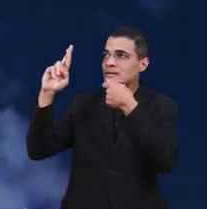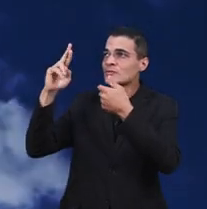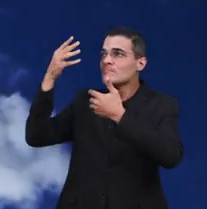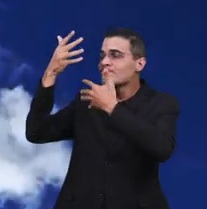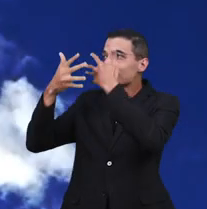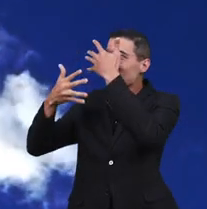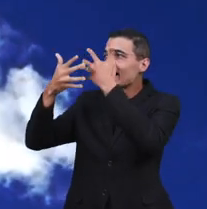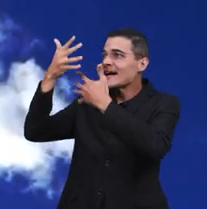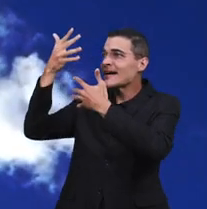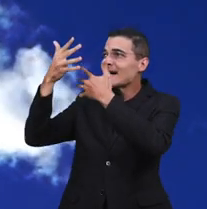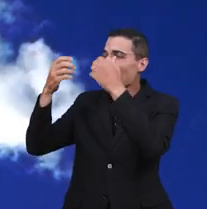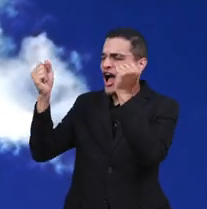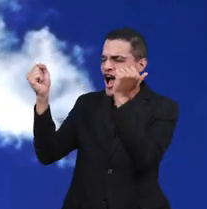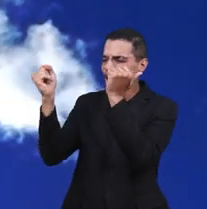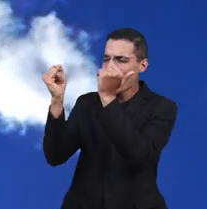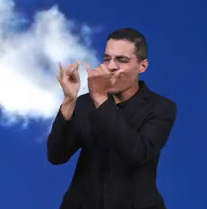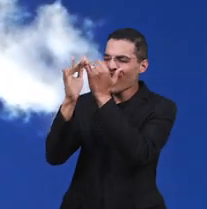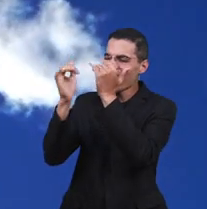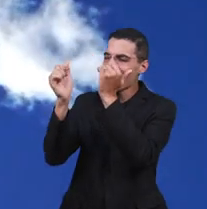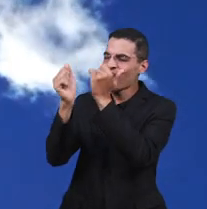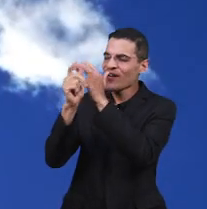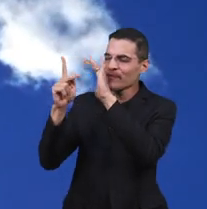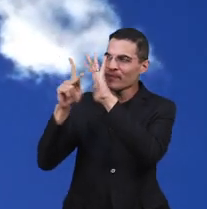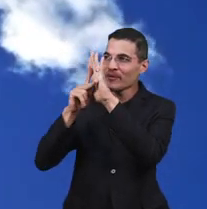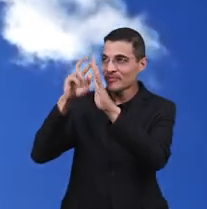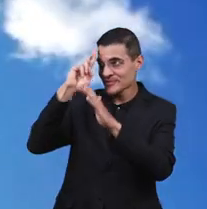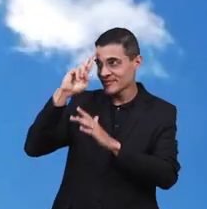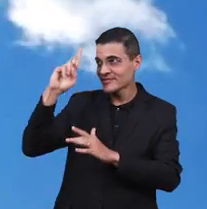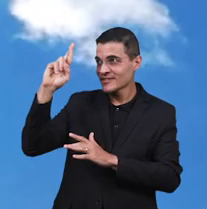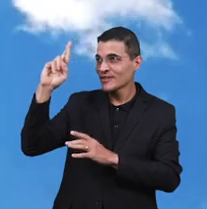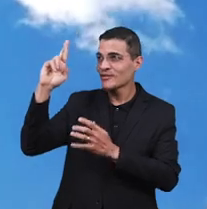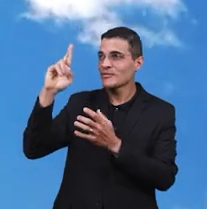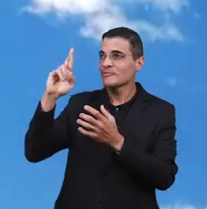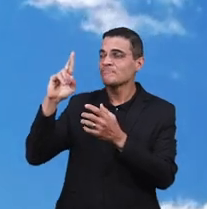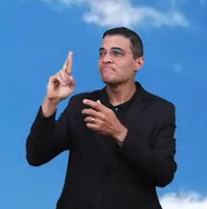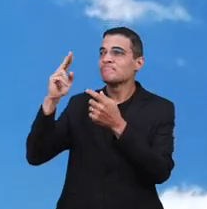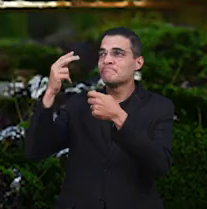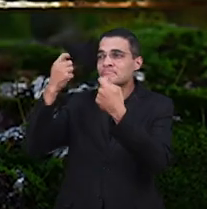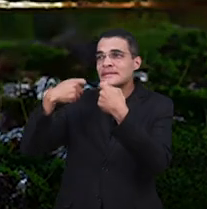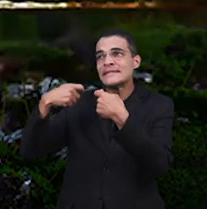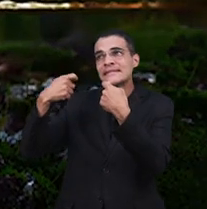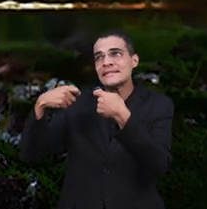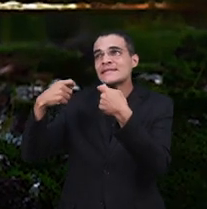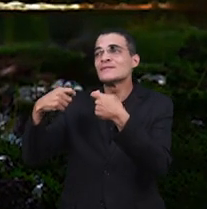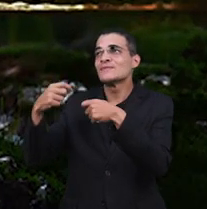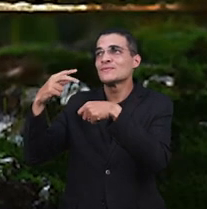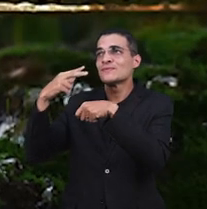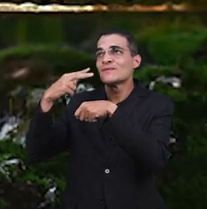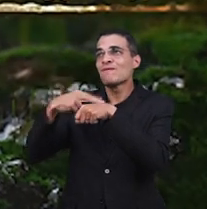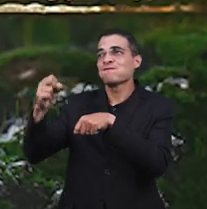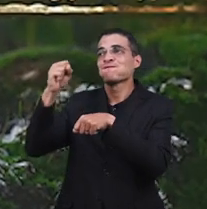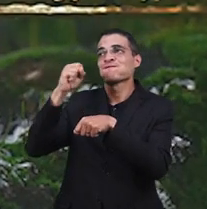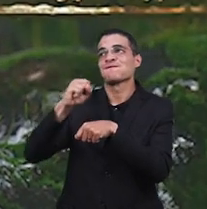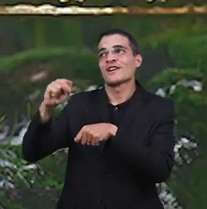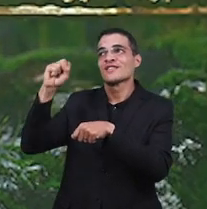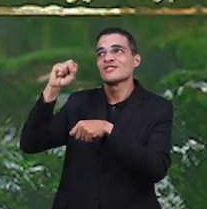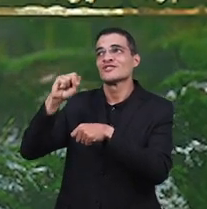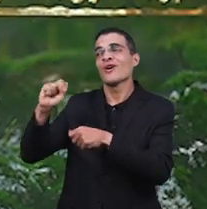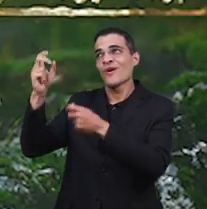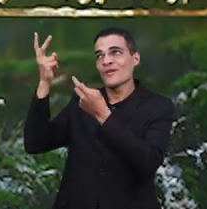Preciso contemplar a Tua glória Preciso Concede-me Tua